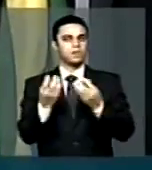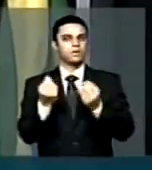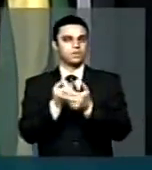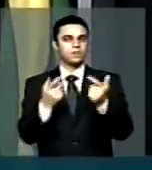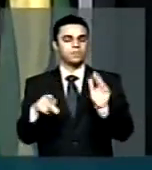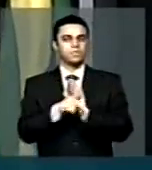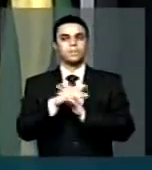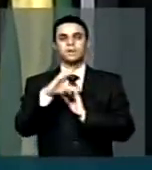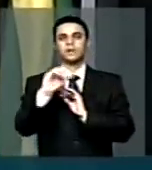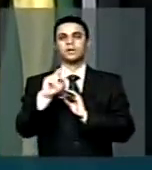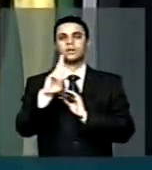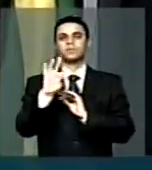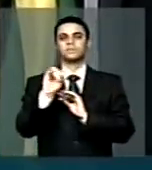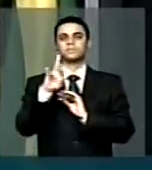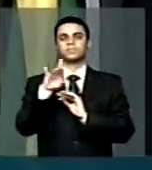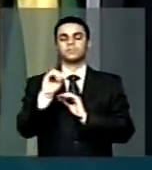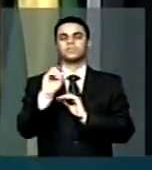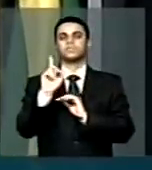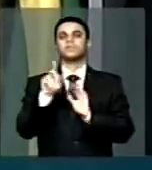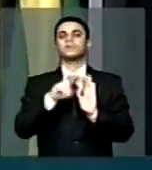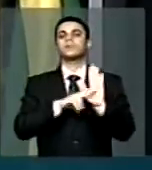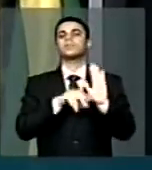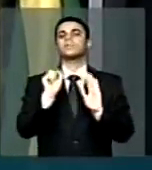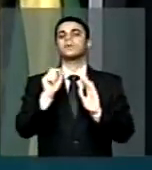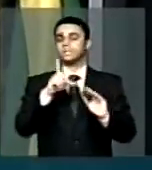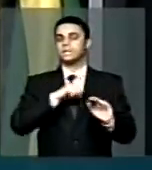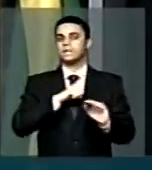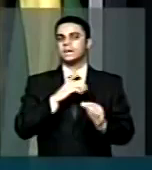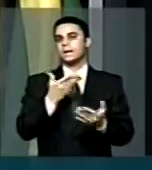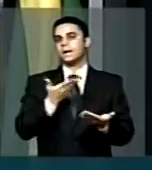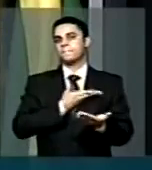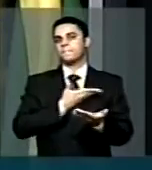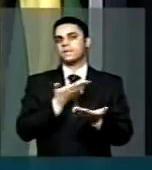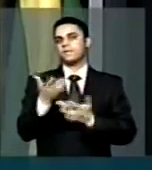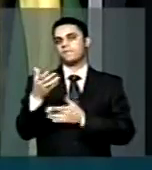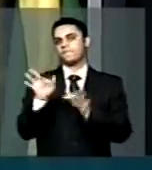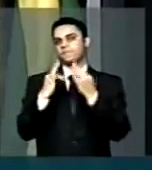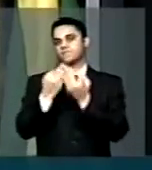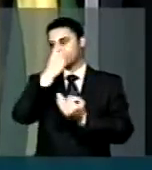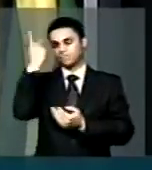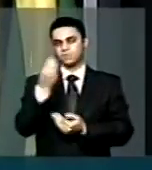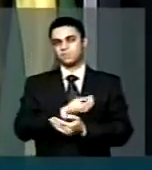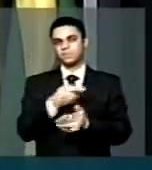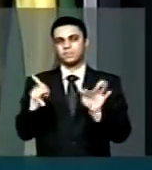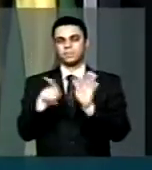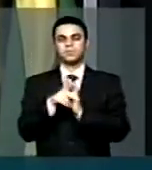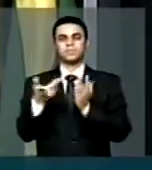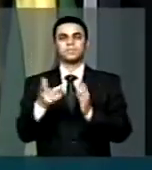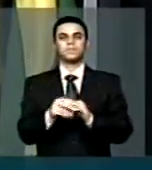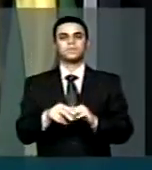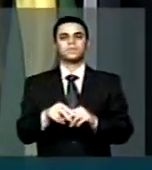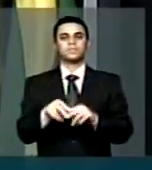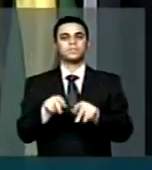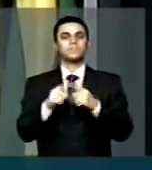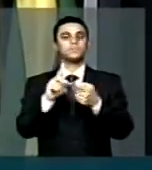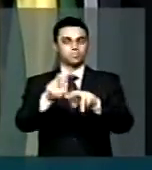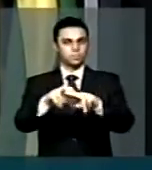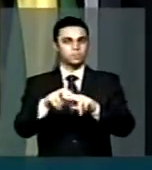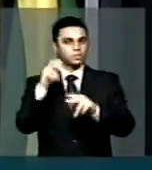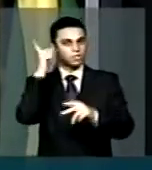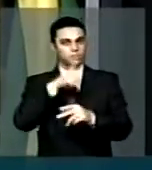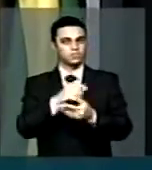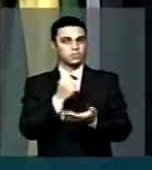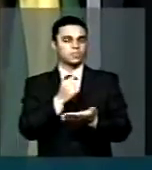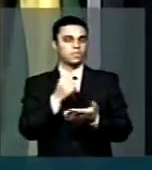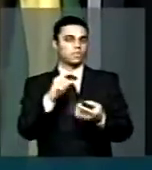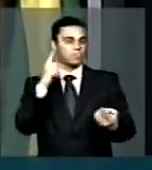é que tem algum parente lá, de alguém que morreu, e aí fez um acordo com o desembargador